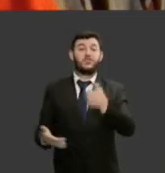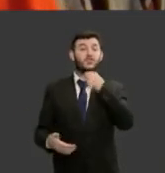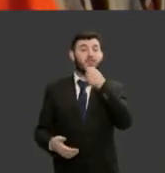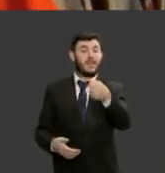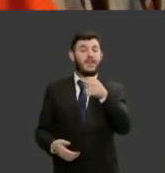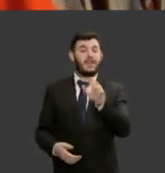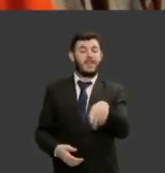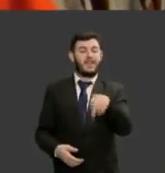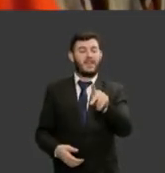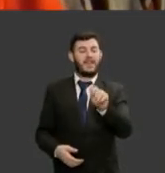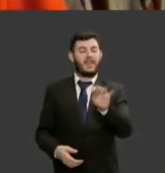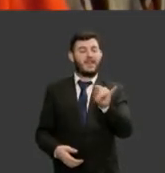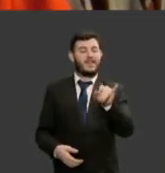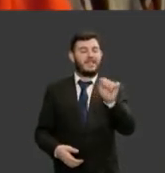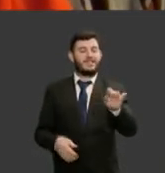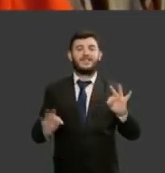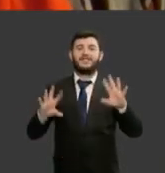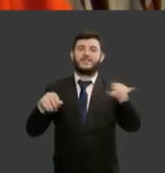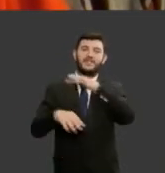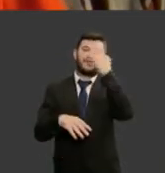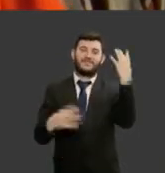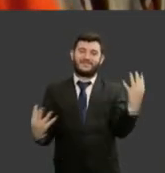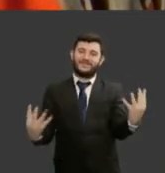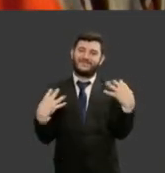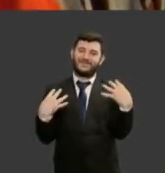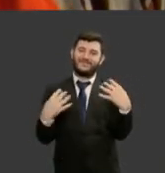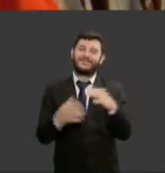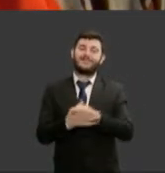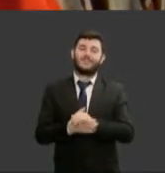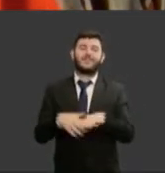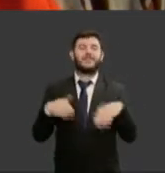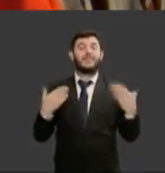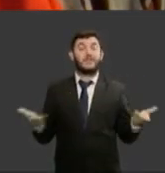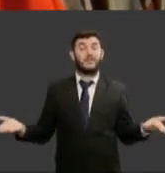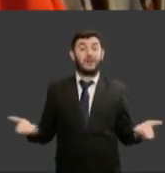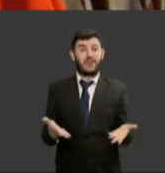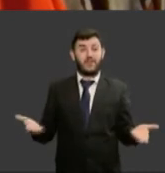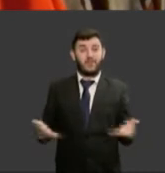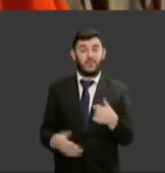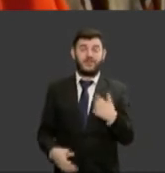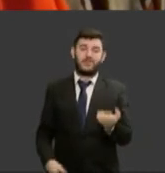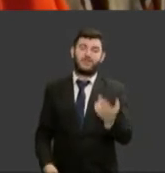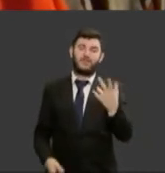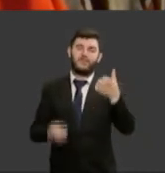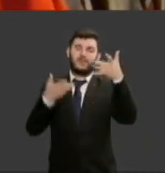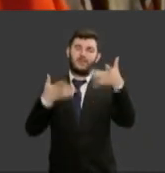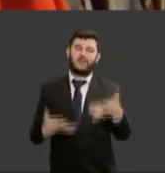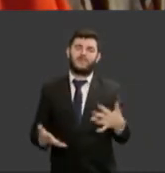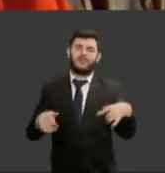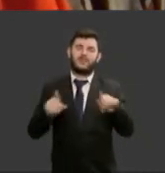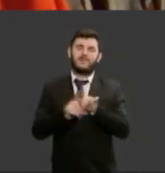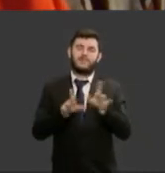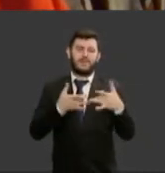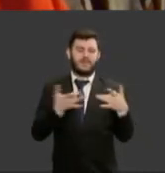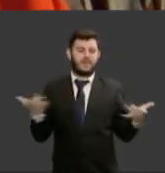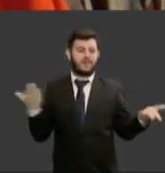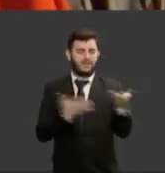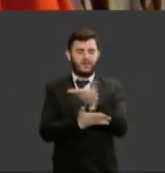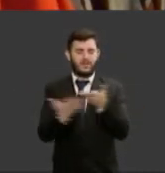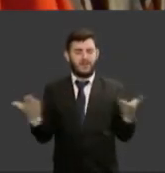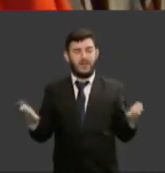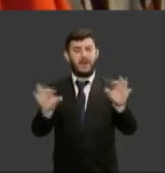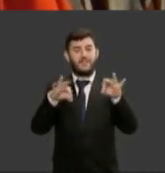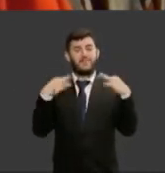cumprimento a todos e todas que nos assistem iniciando essa fala eu quero registrar a minha solidariedade aos